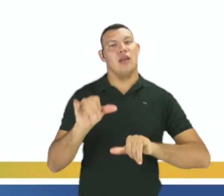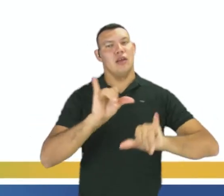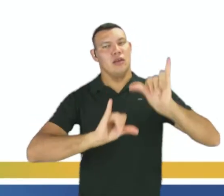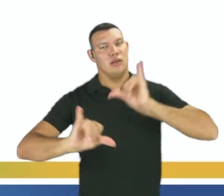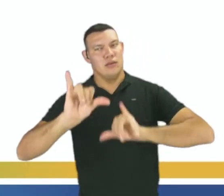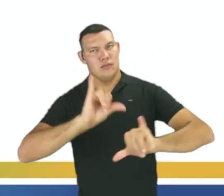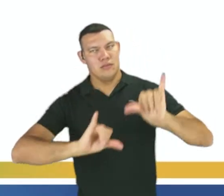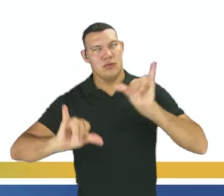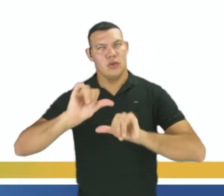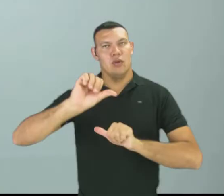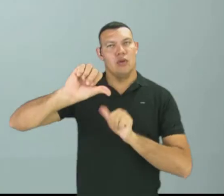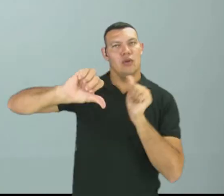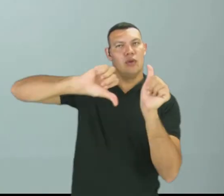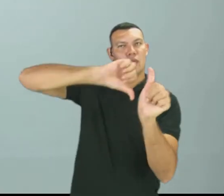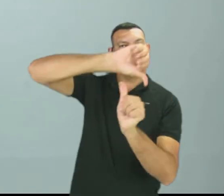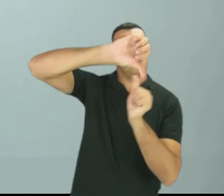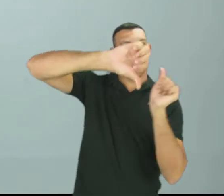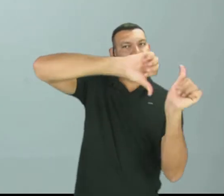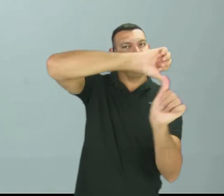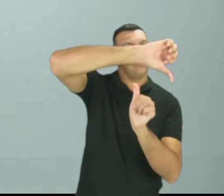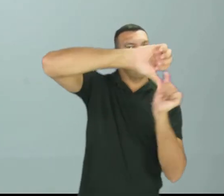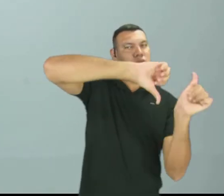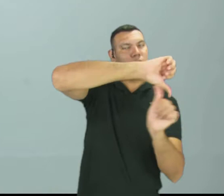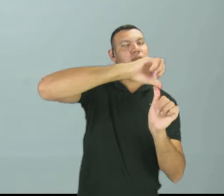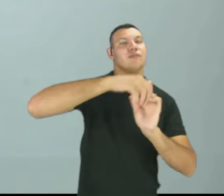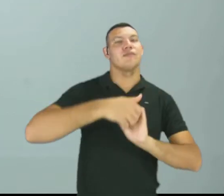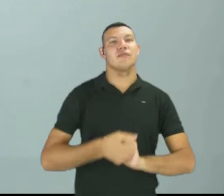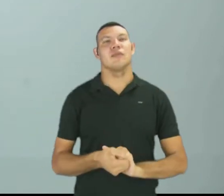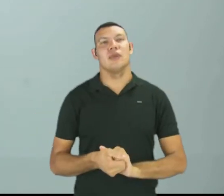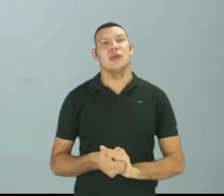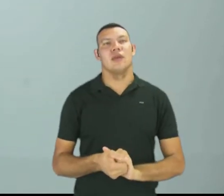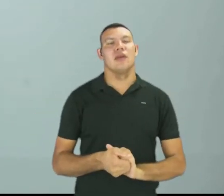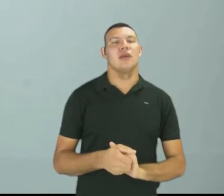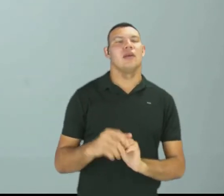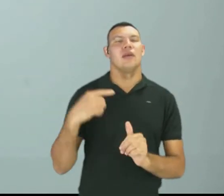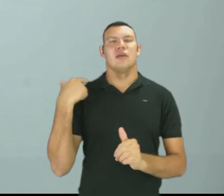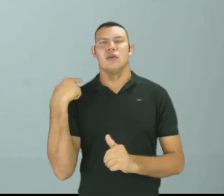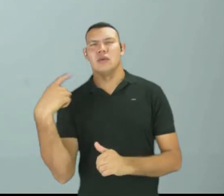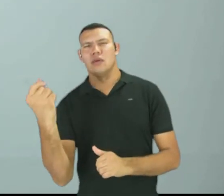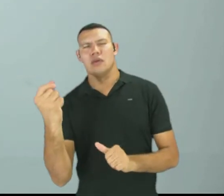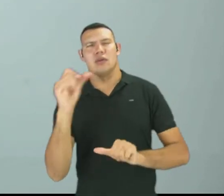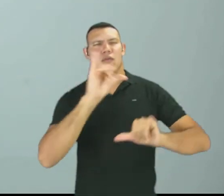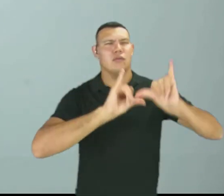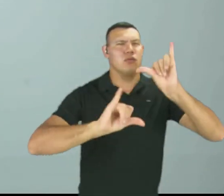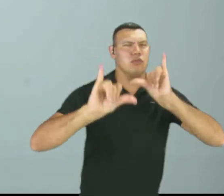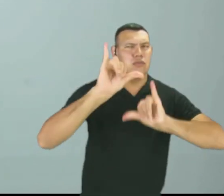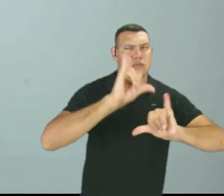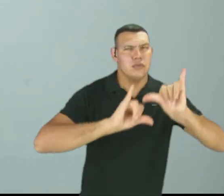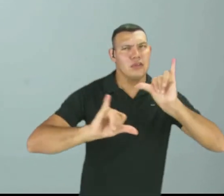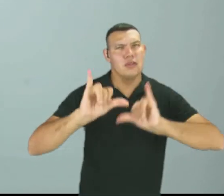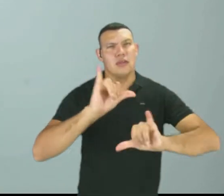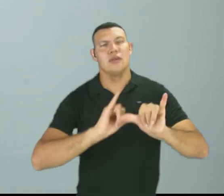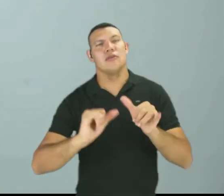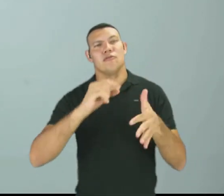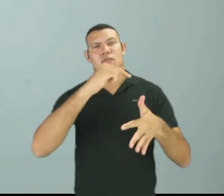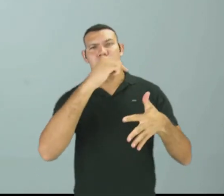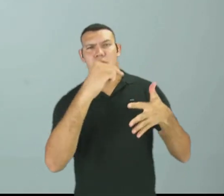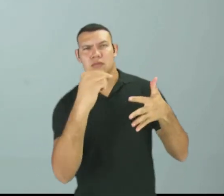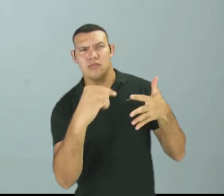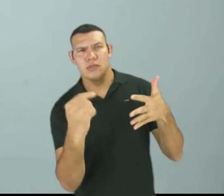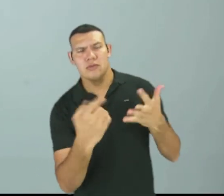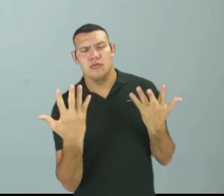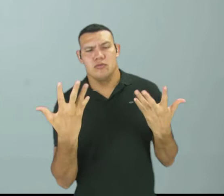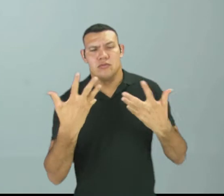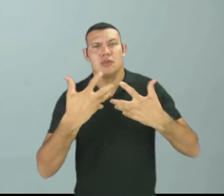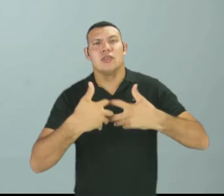Nas aulas anteriores, a estava trabalhando sobre as reações químicas, sobre as velocidades das reações, sobre os fatores que interferem nas